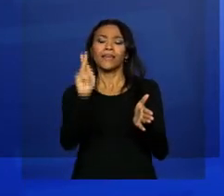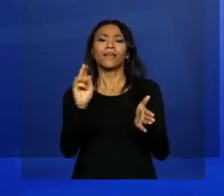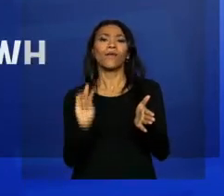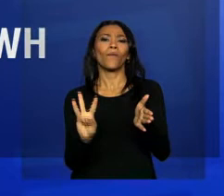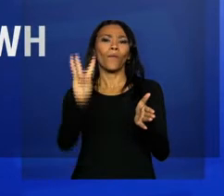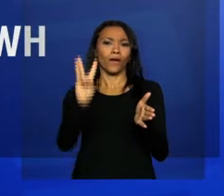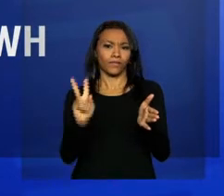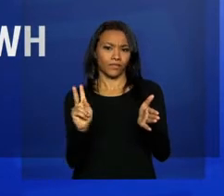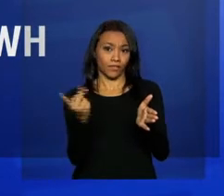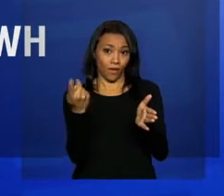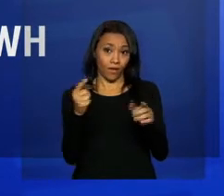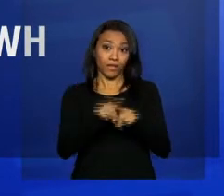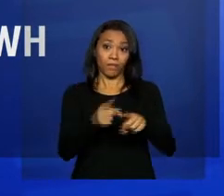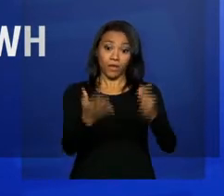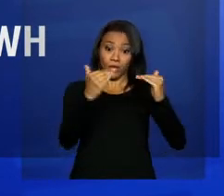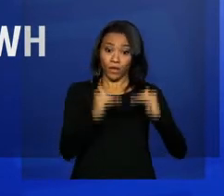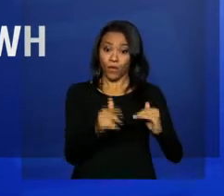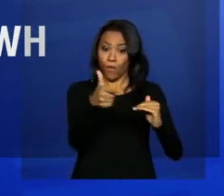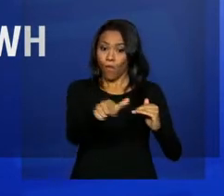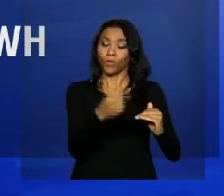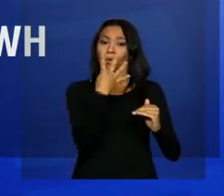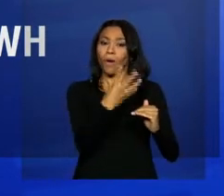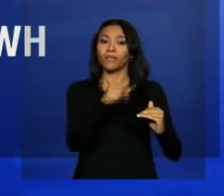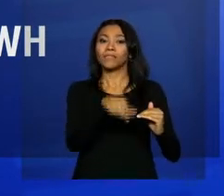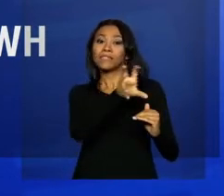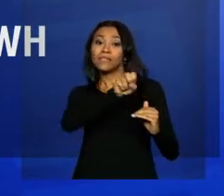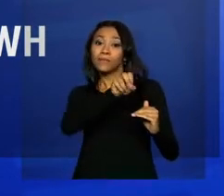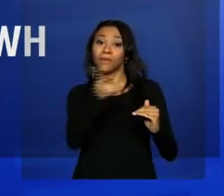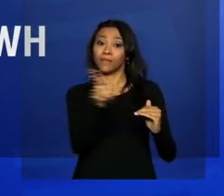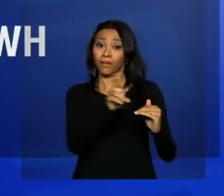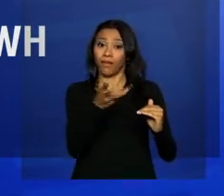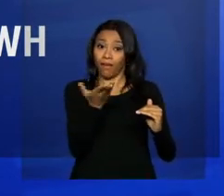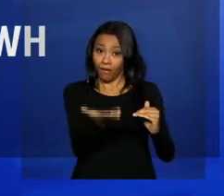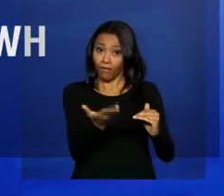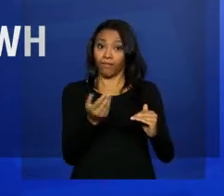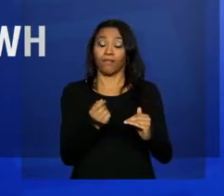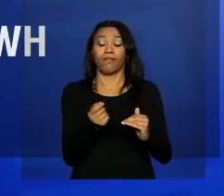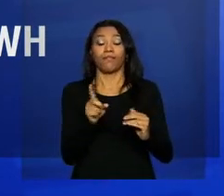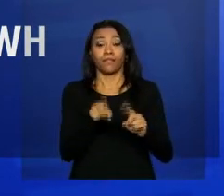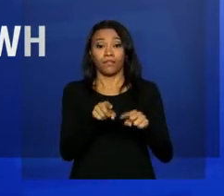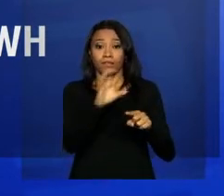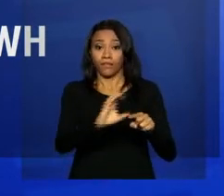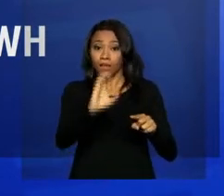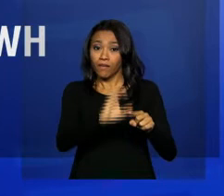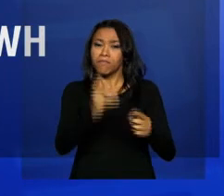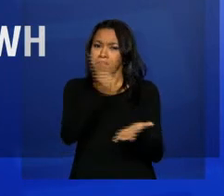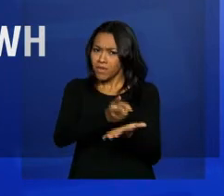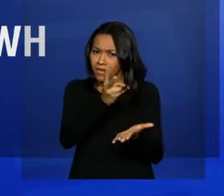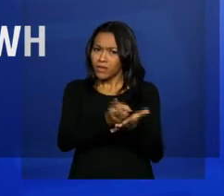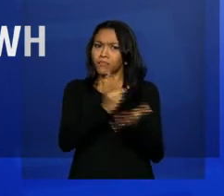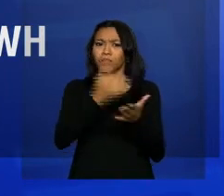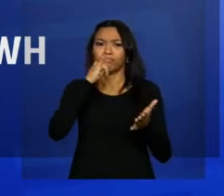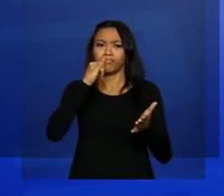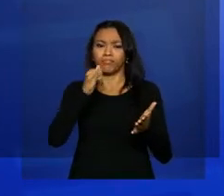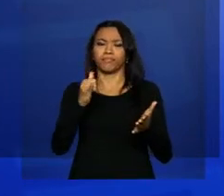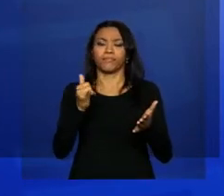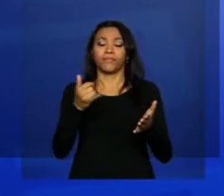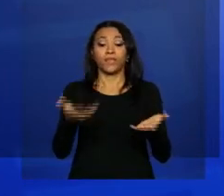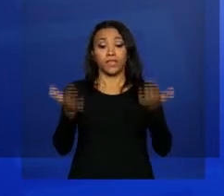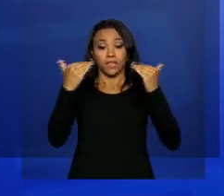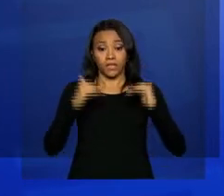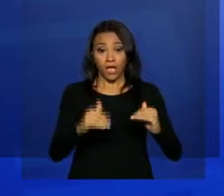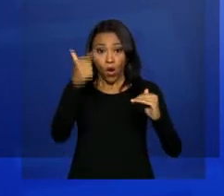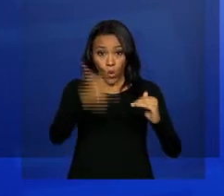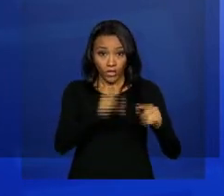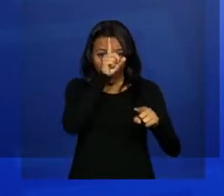consumidos e, no outro, a tarifa continua sendo de R$,50 pela mesma energia consumida. Já